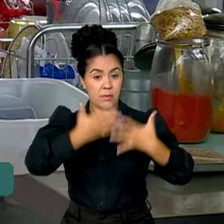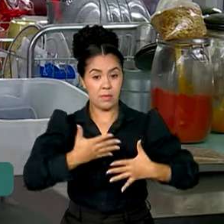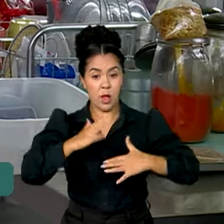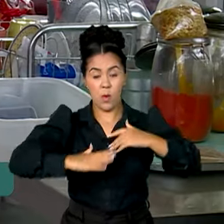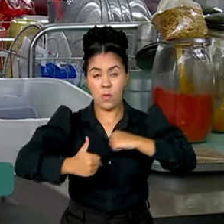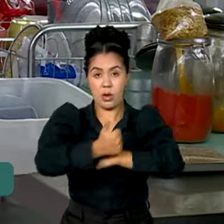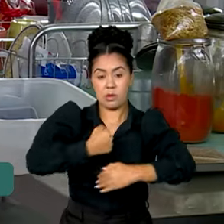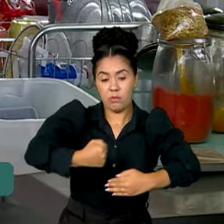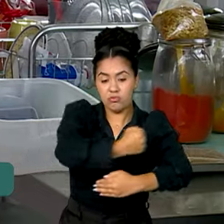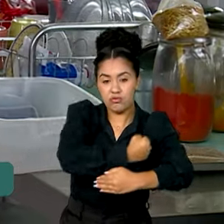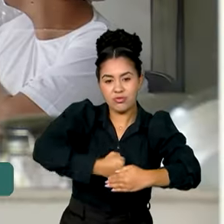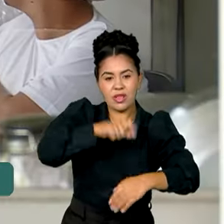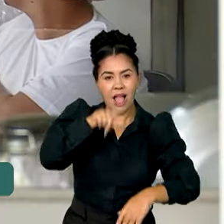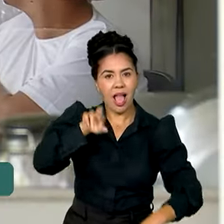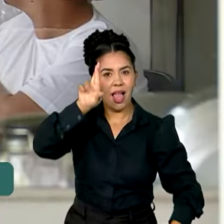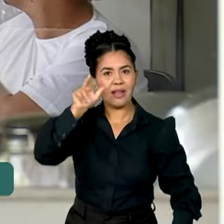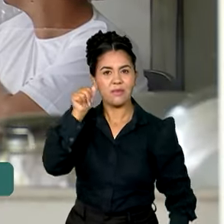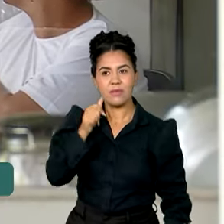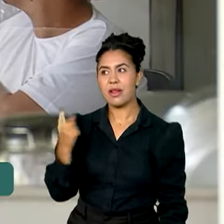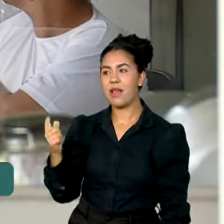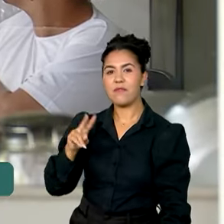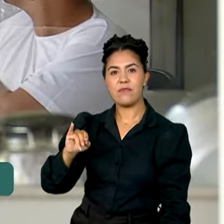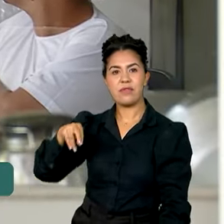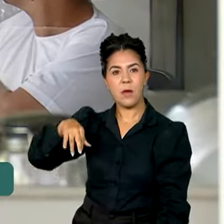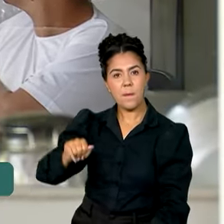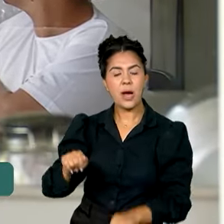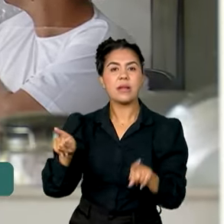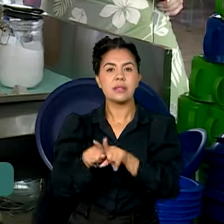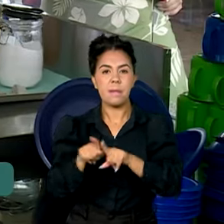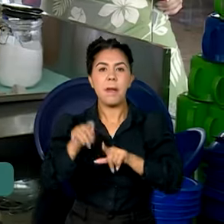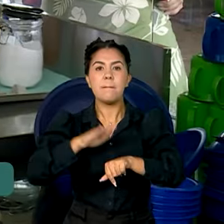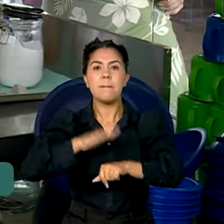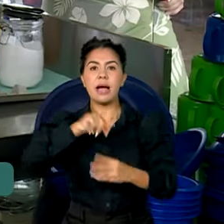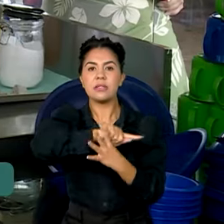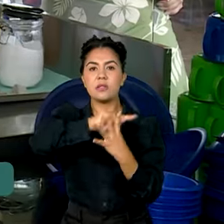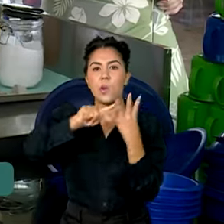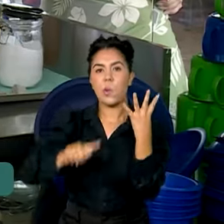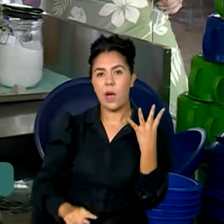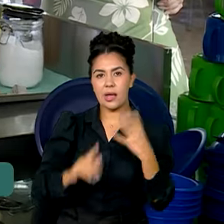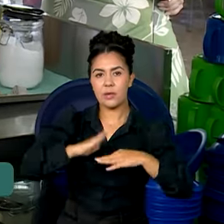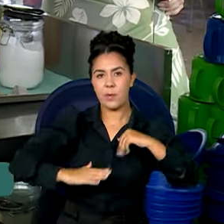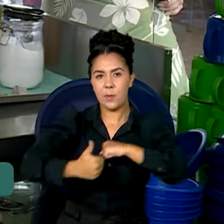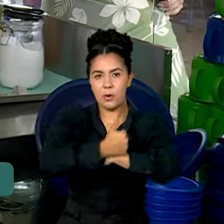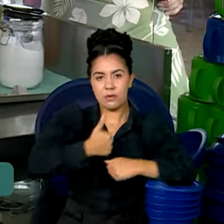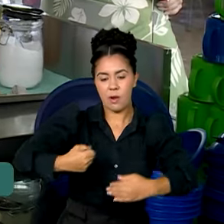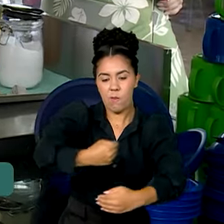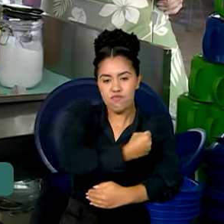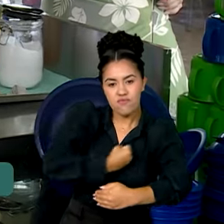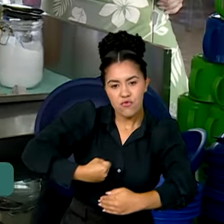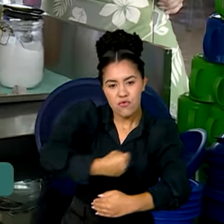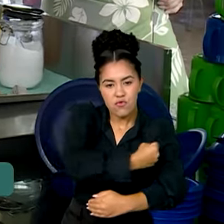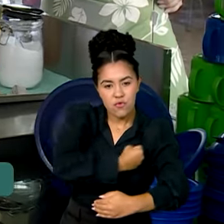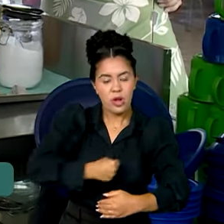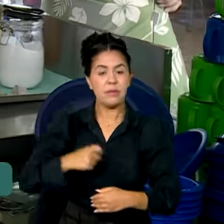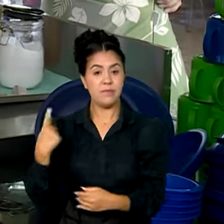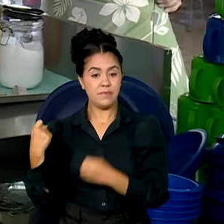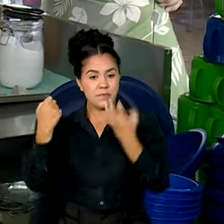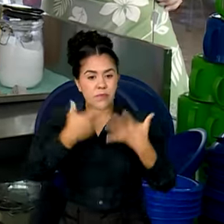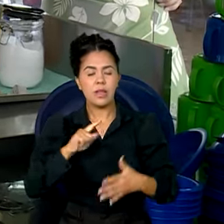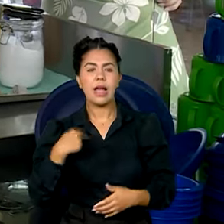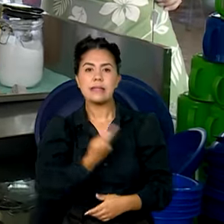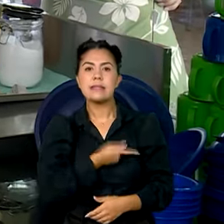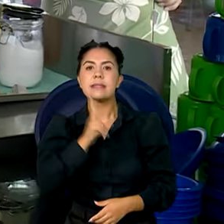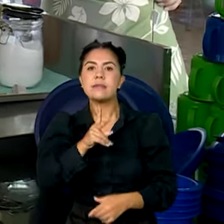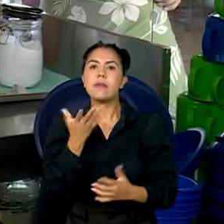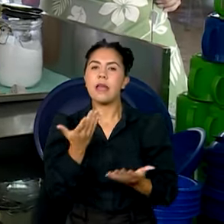fica a cargo da Vilma e de mais quatro cozinheiras. Sempre a gente procura manter um alimento